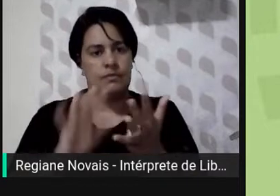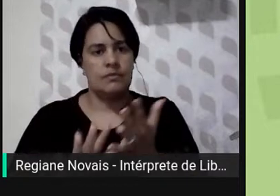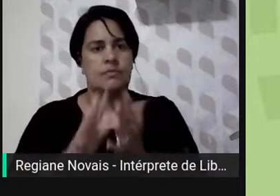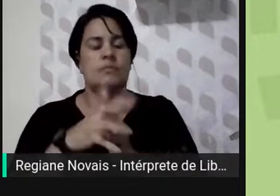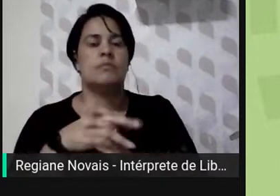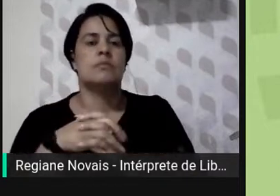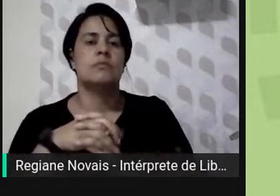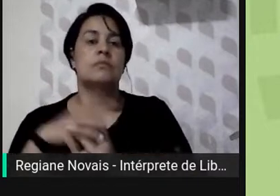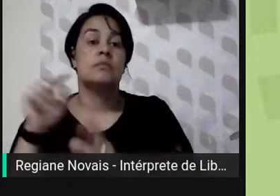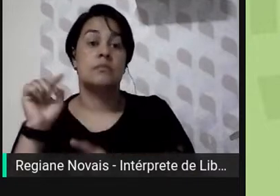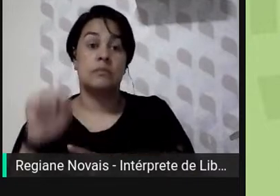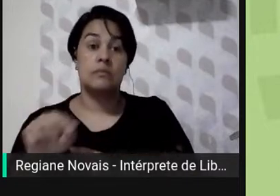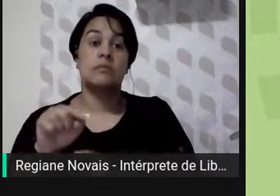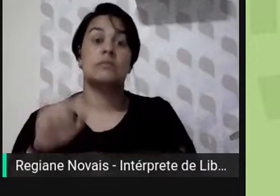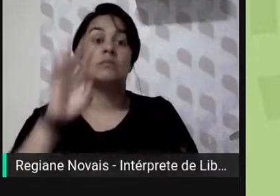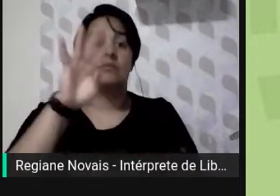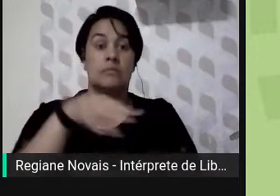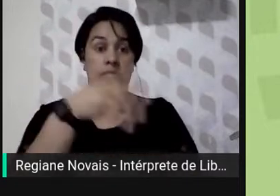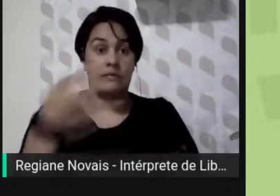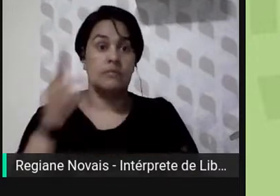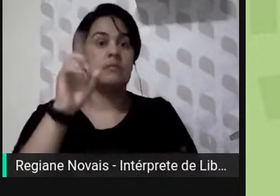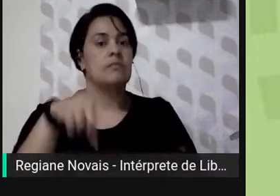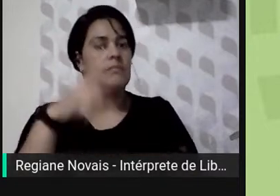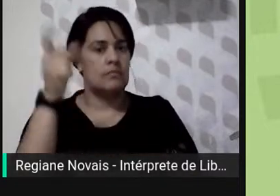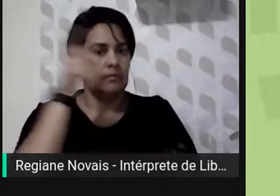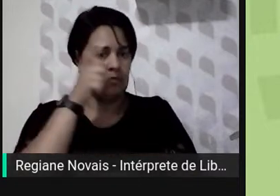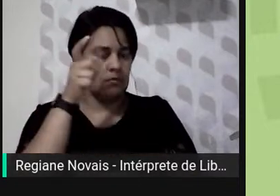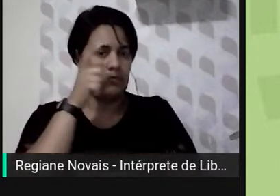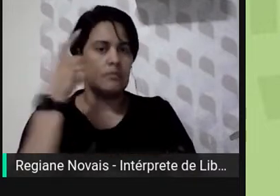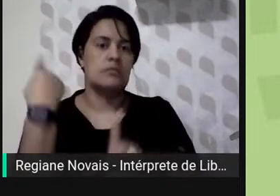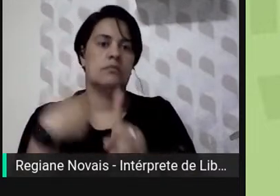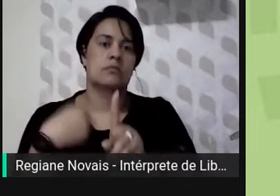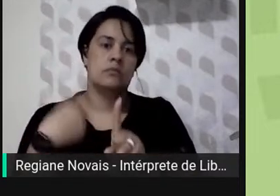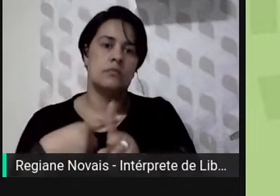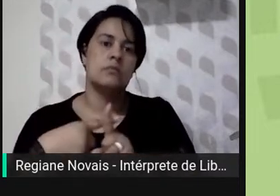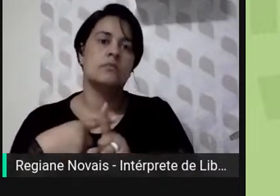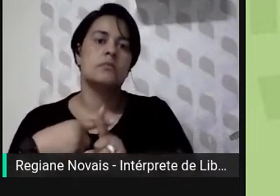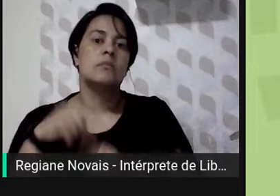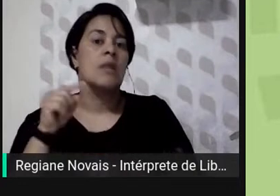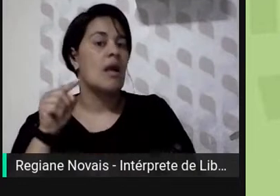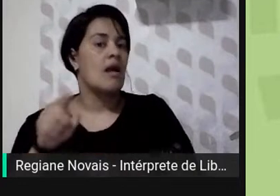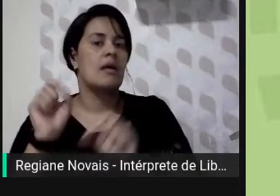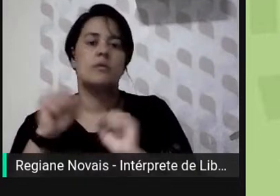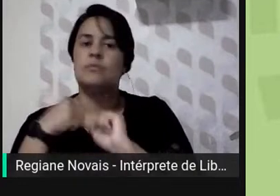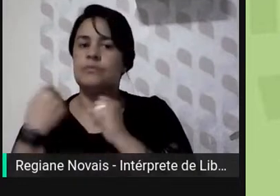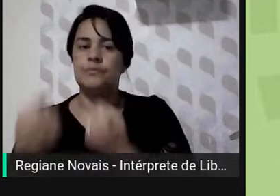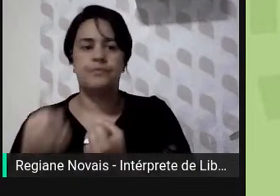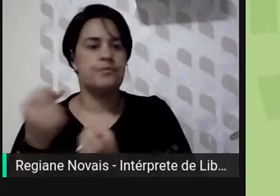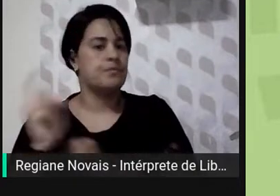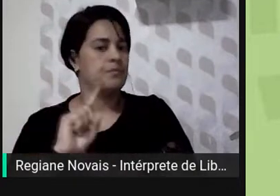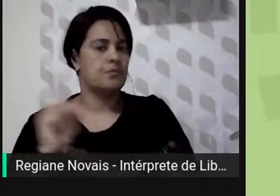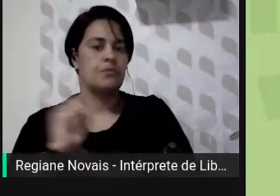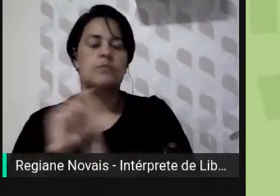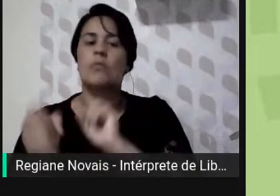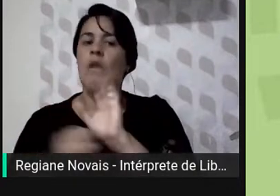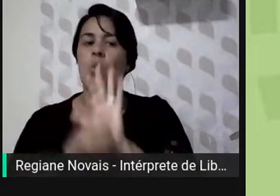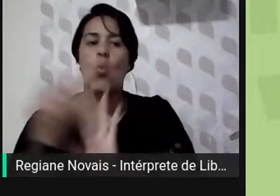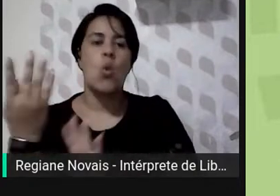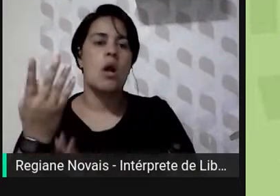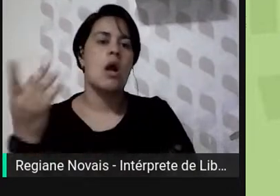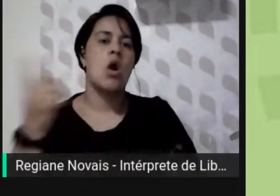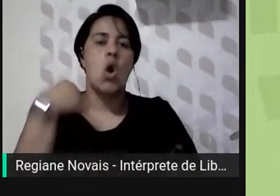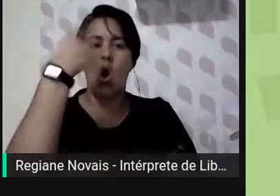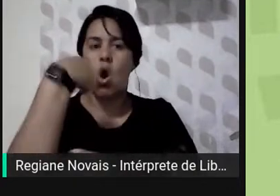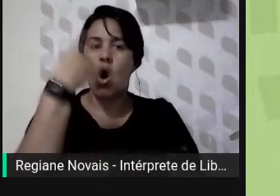é bem interessante porque ela não busca a quantidade de horas dedicadas por cada